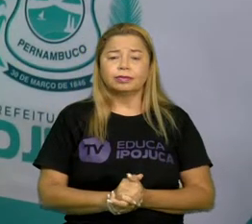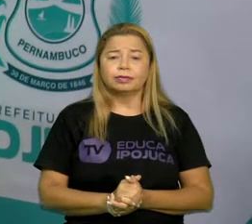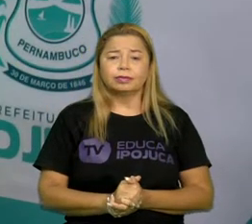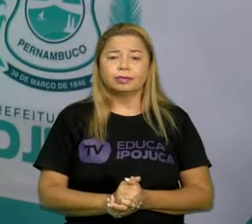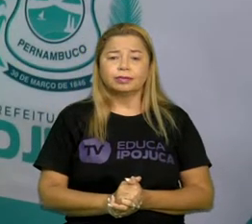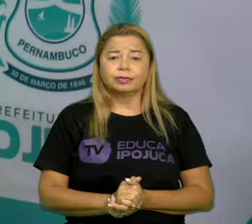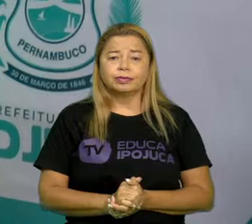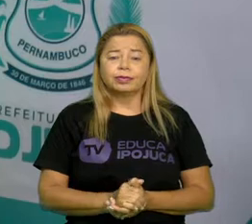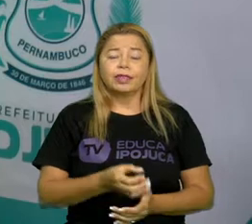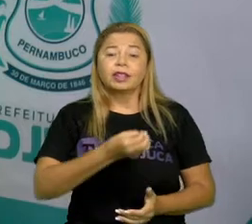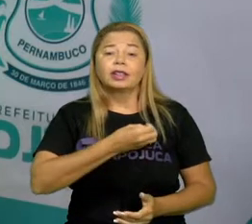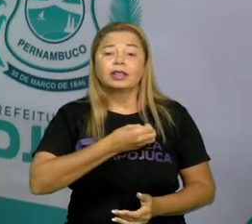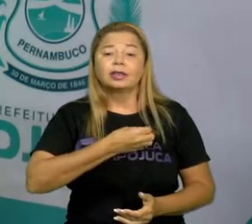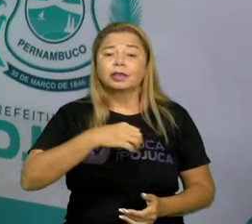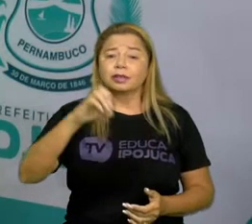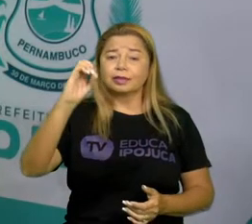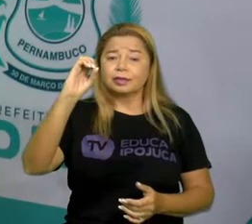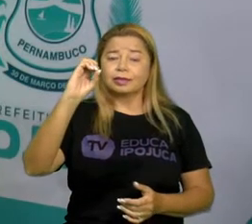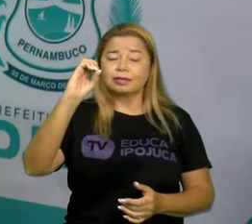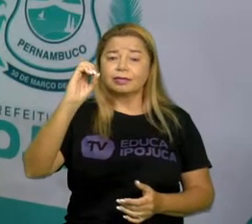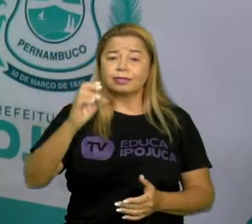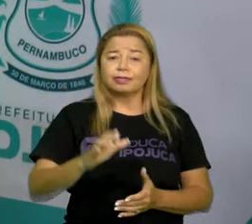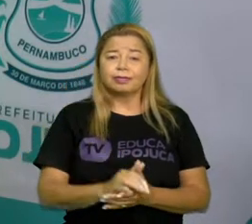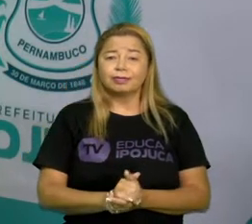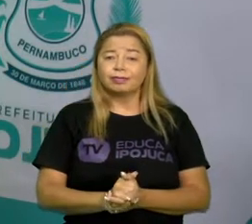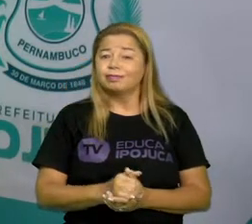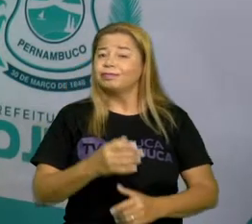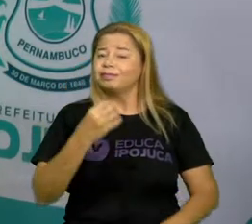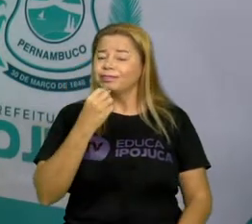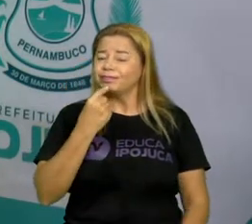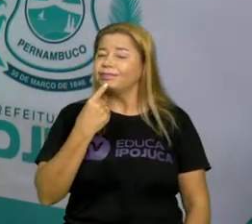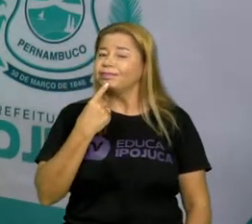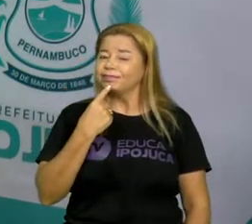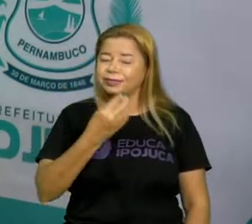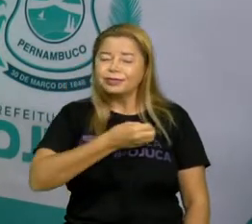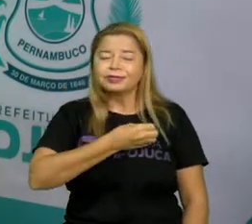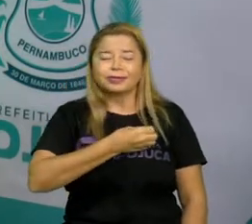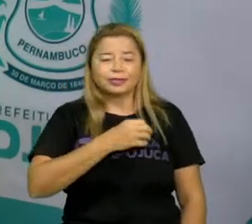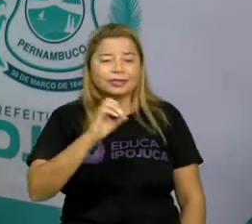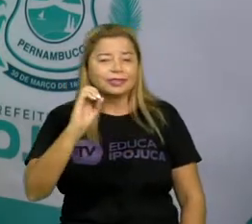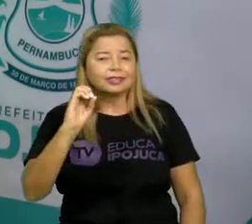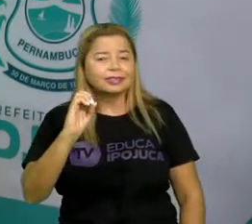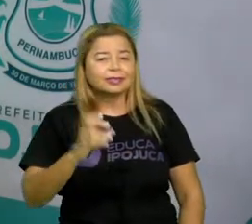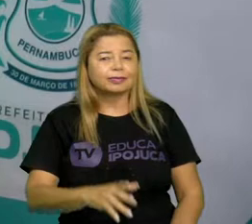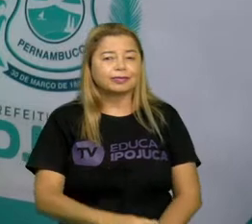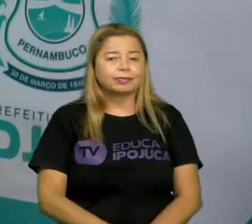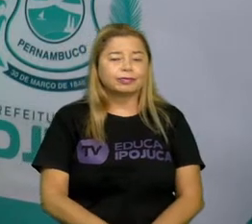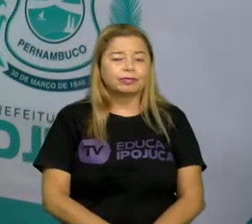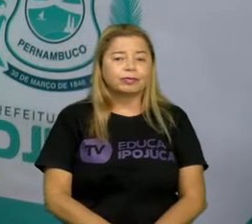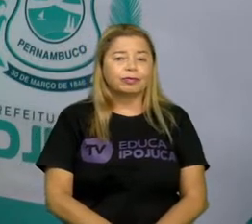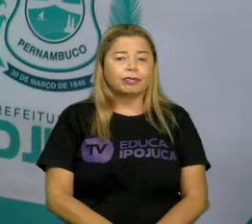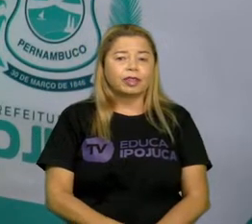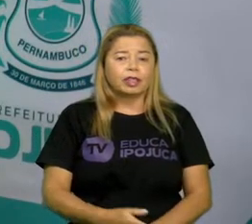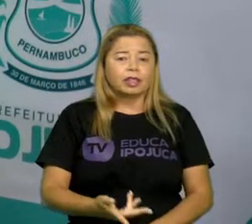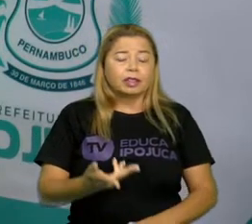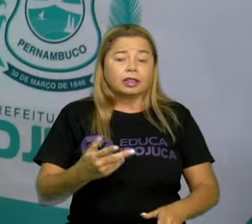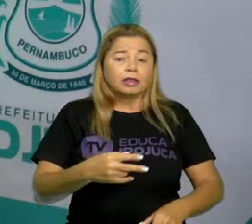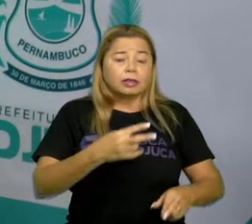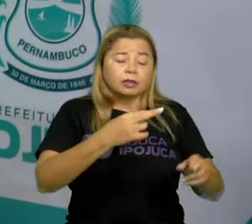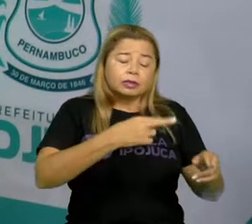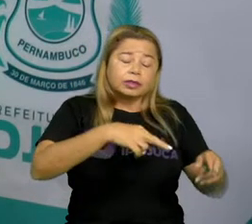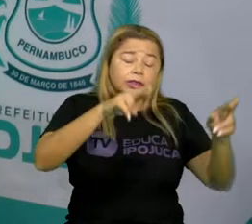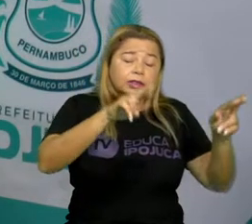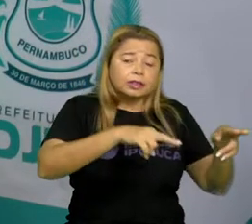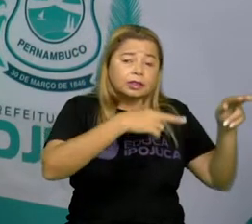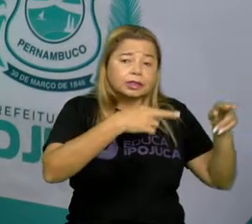Número zero? Eita, casa número zero. A palavra rede rima com qual